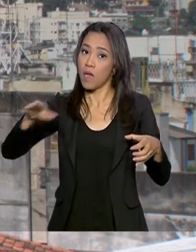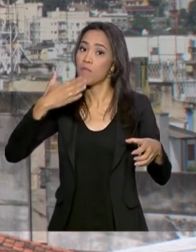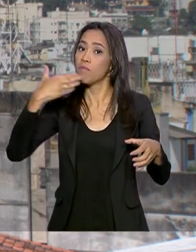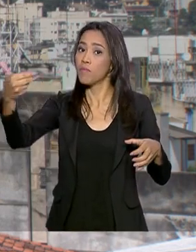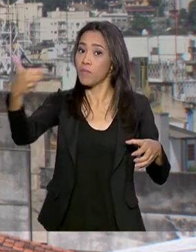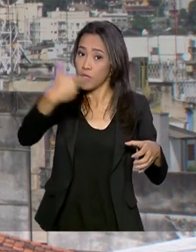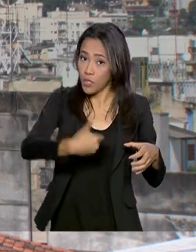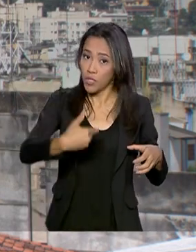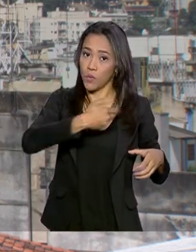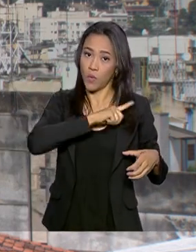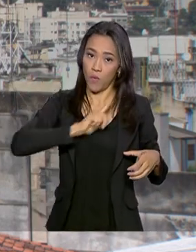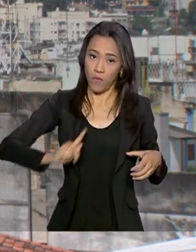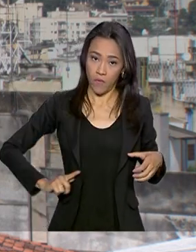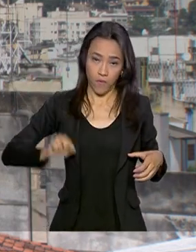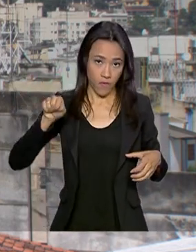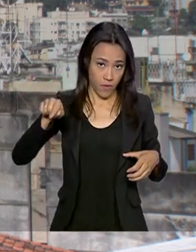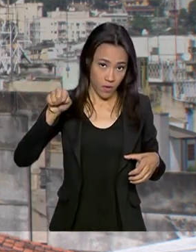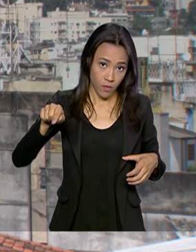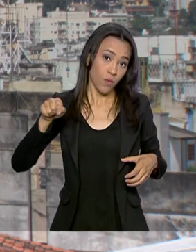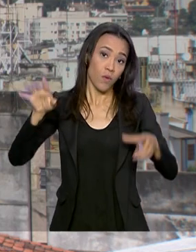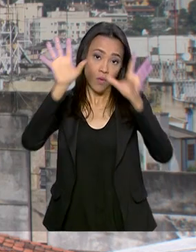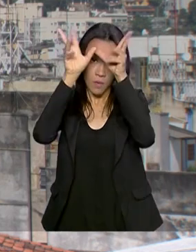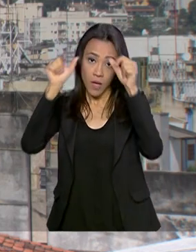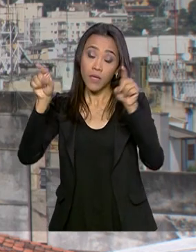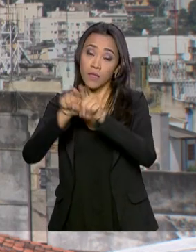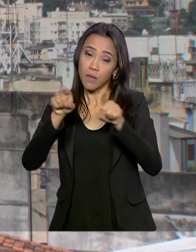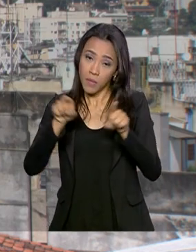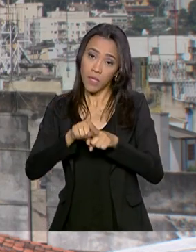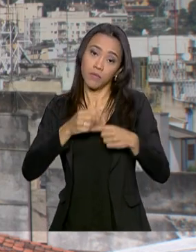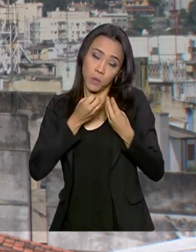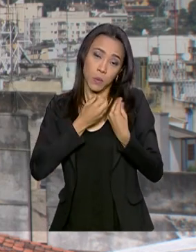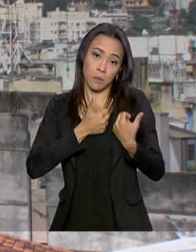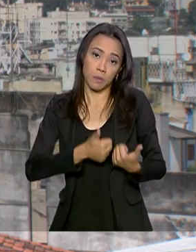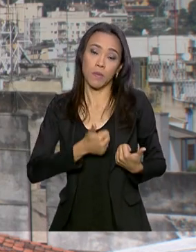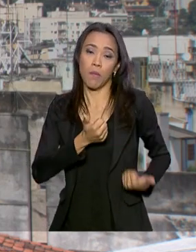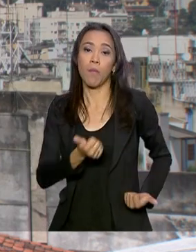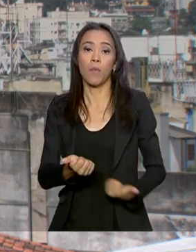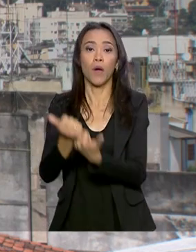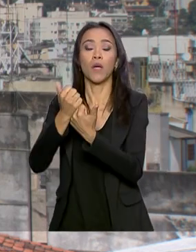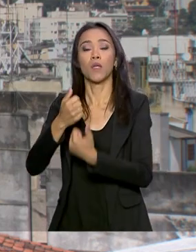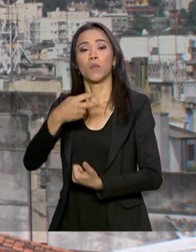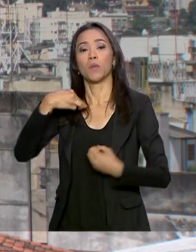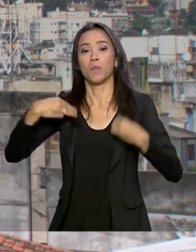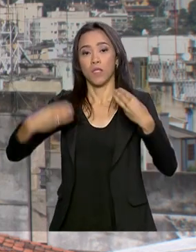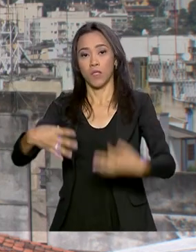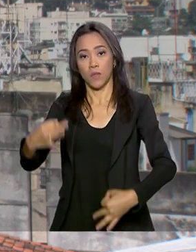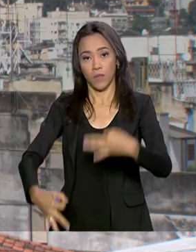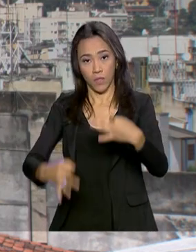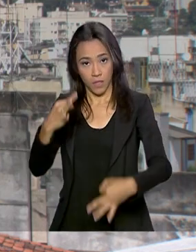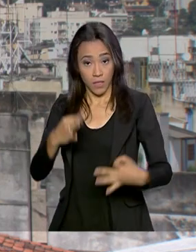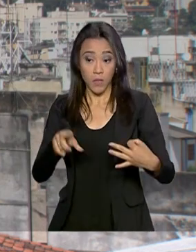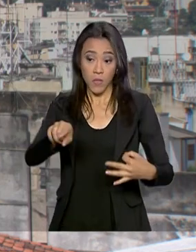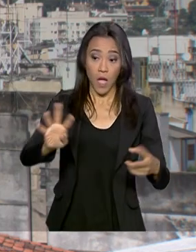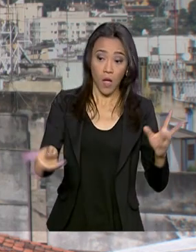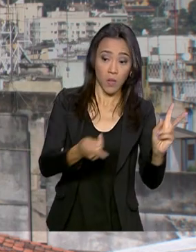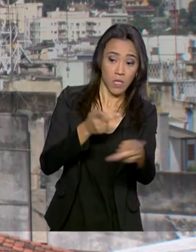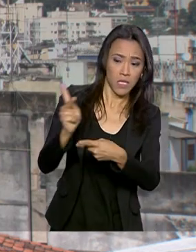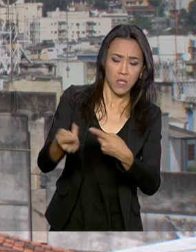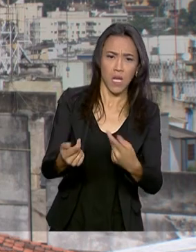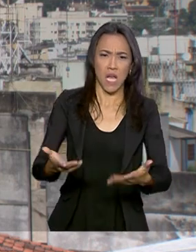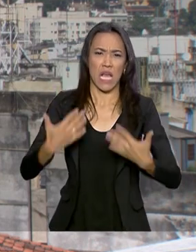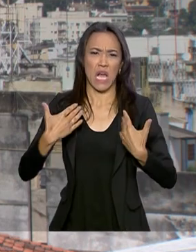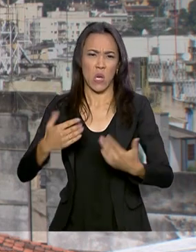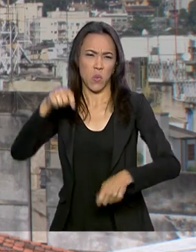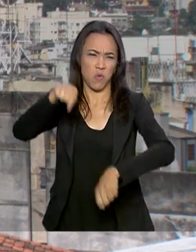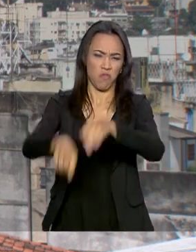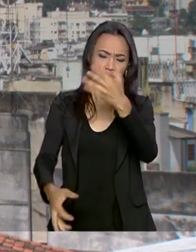e atendido pelo ministro da Justiça e Segurança Pública, Sérgio Moro. A escassez de chuvas e o aumento de áreas com focos de calor fizeram o